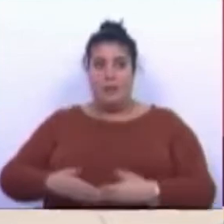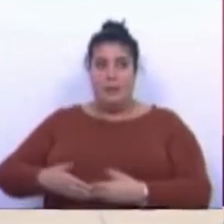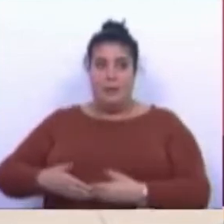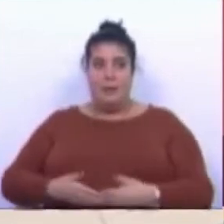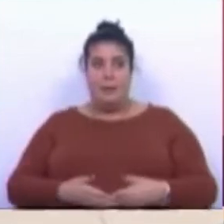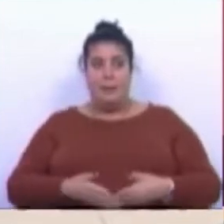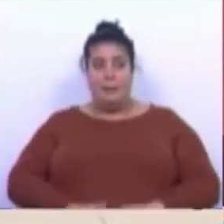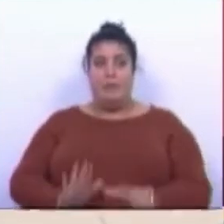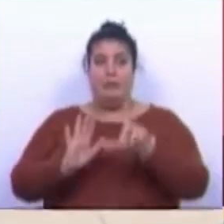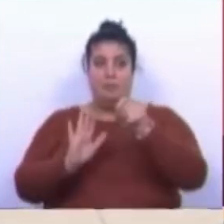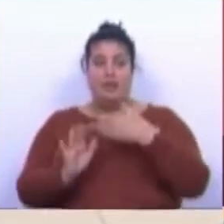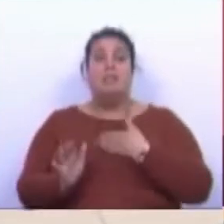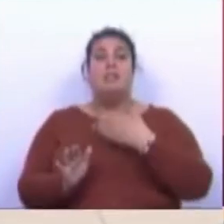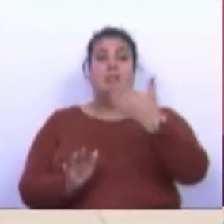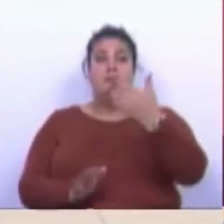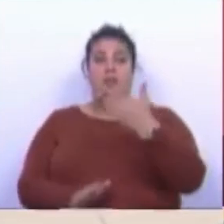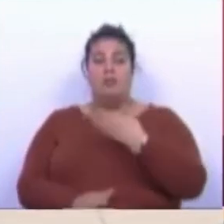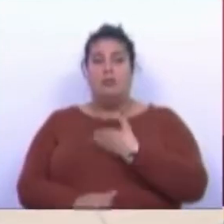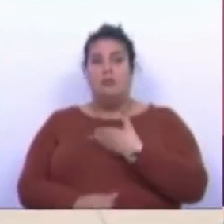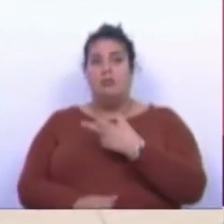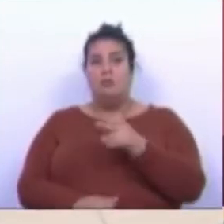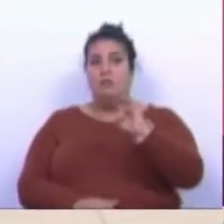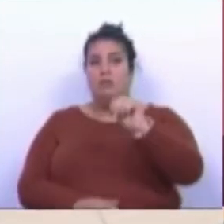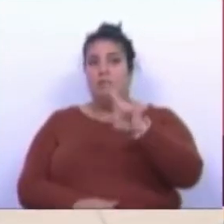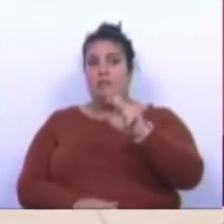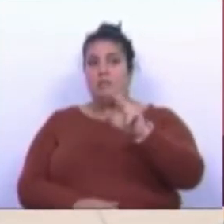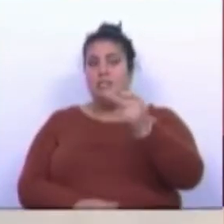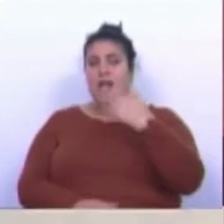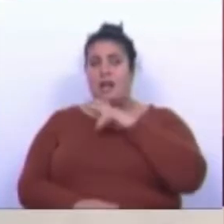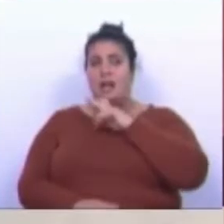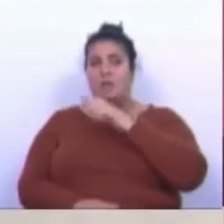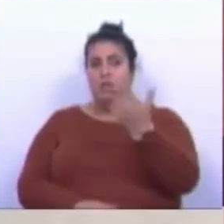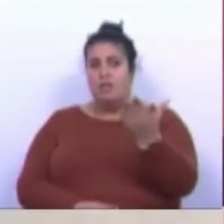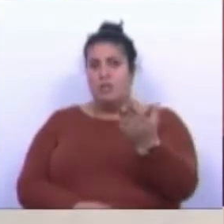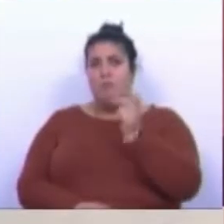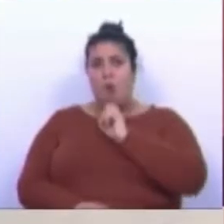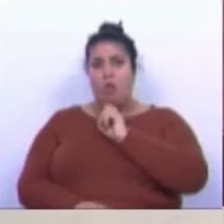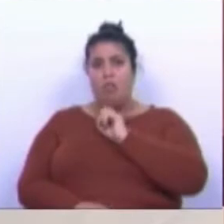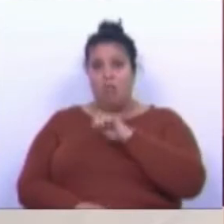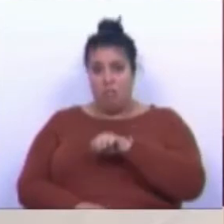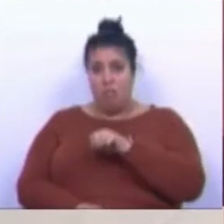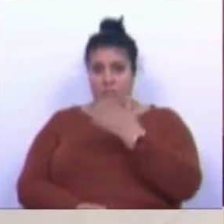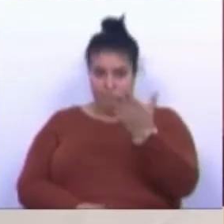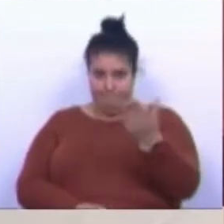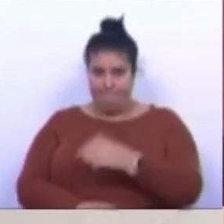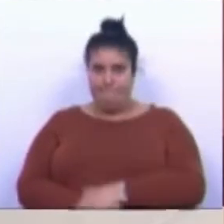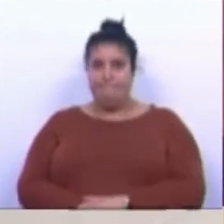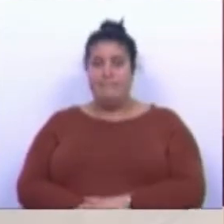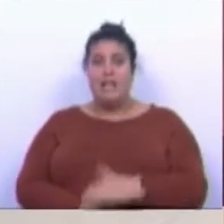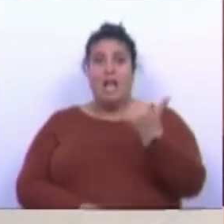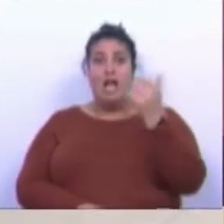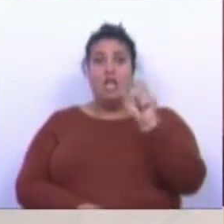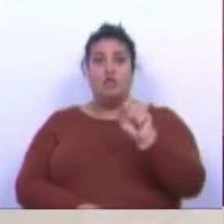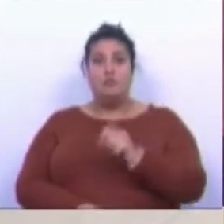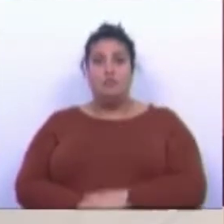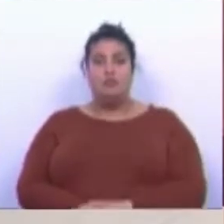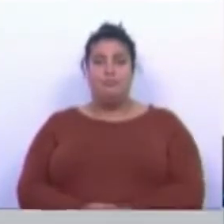Sara Duval, por favor, tenho a indicação que é a doutora a responder. Sim. Muito obrigado, 12 minutos.